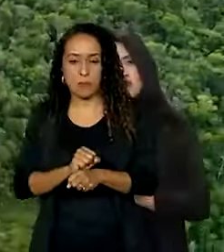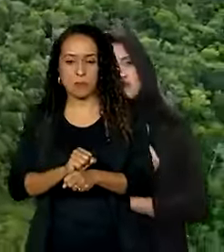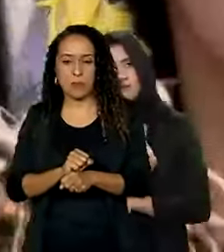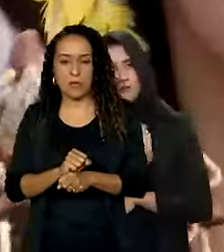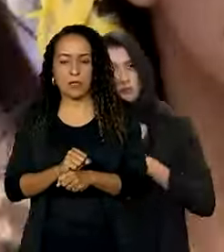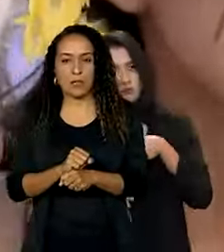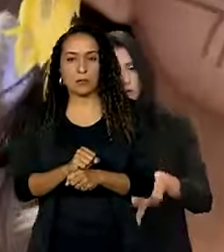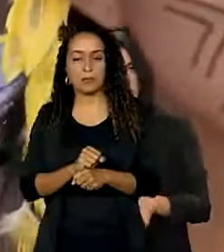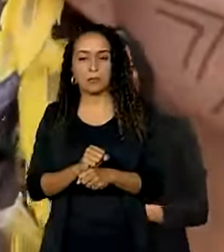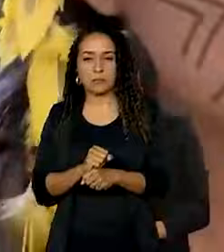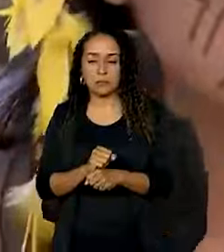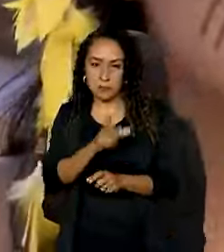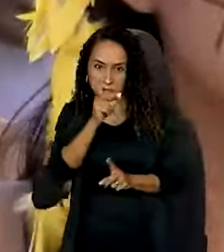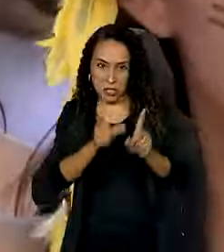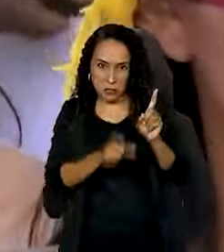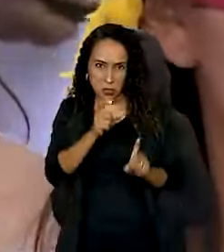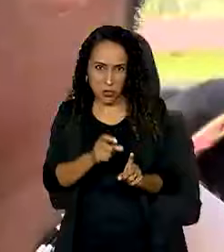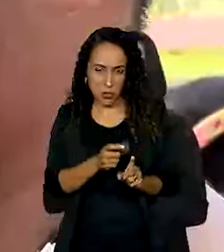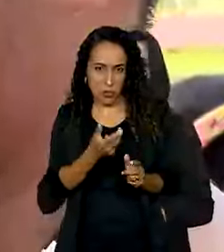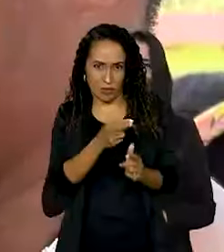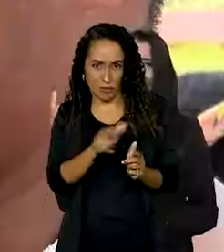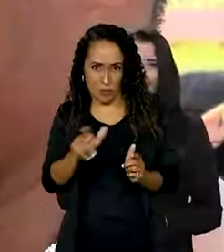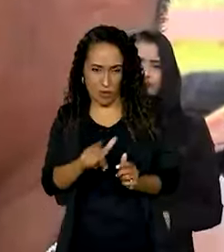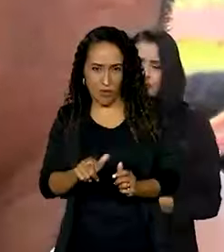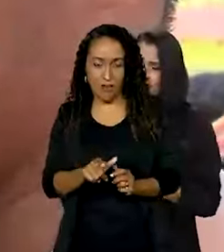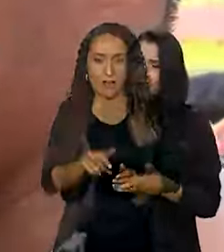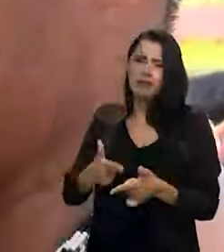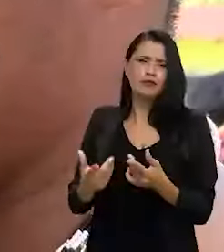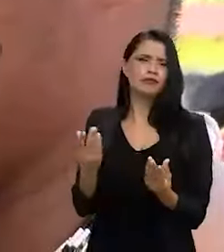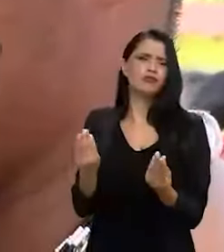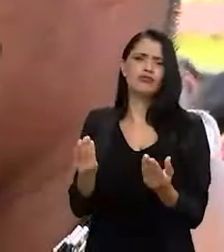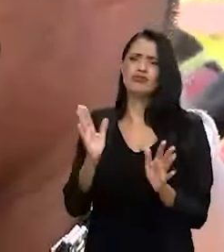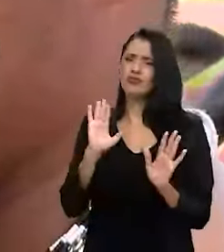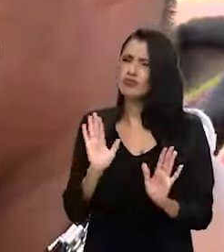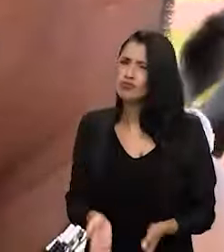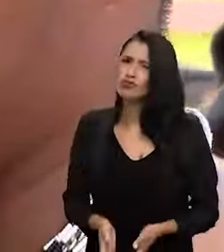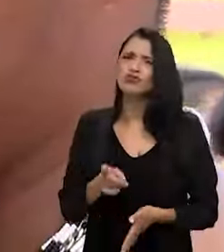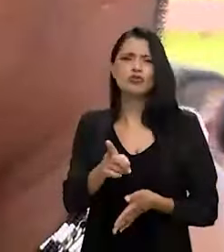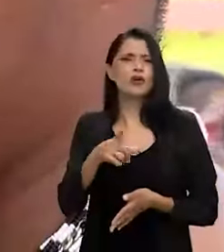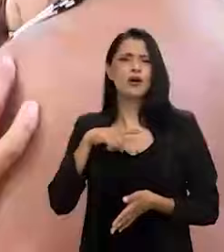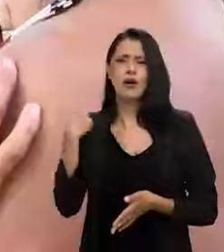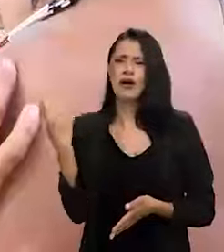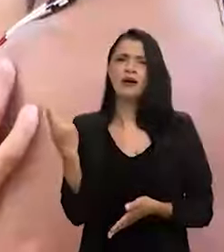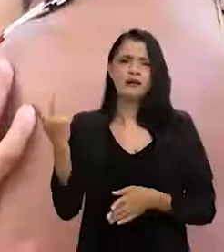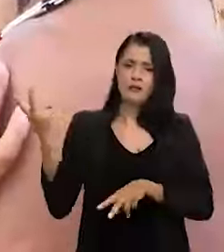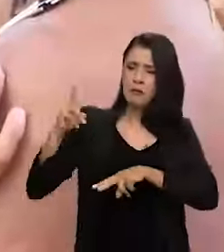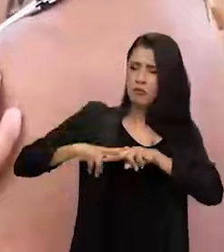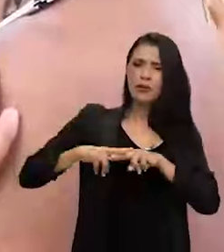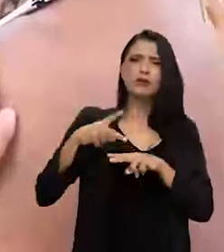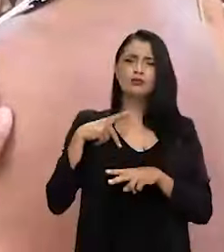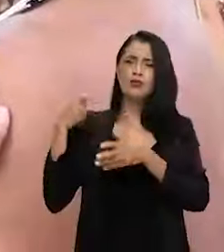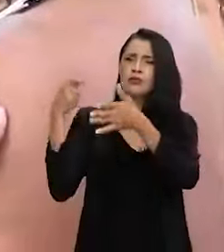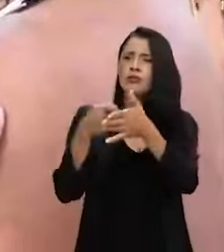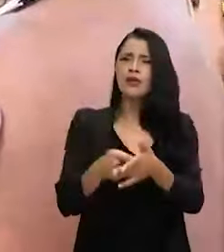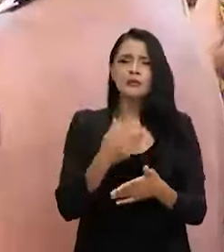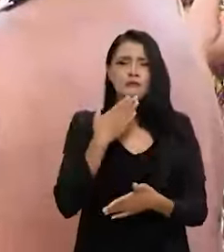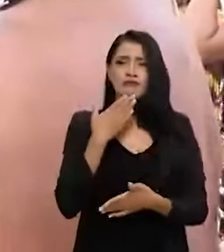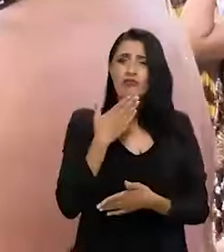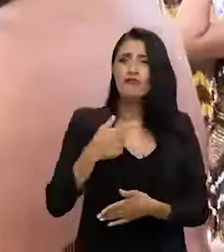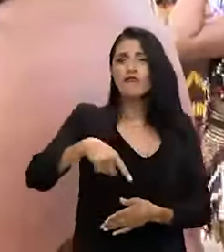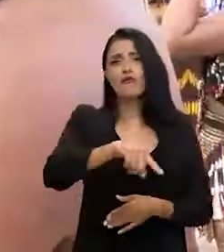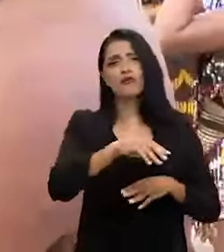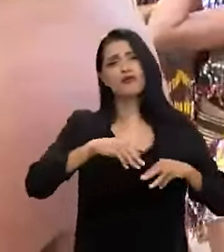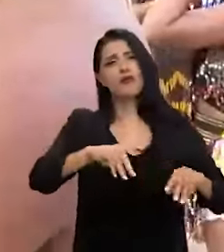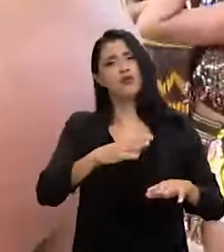ilegais, os indígenas do Alto Rio Guamá, no Pará, conseguiram ver o território livre em maio. O processo de retirada dos